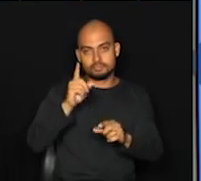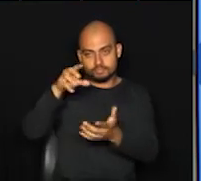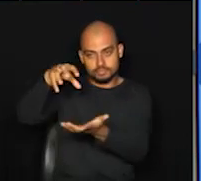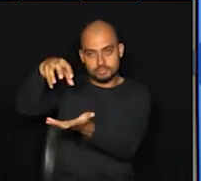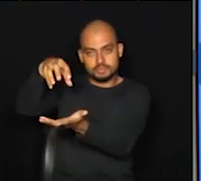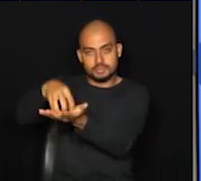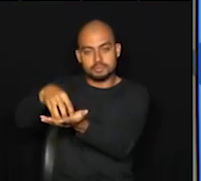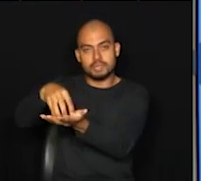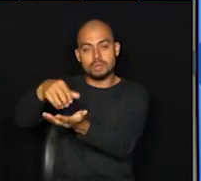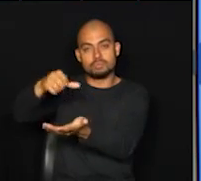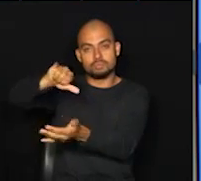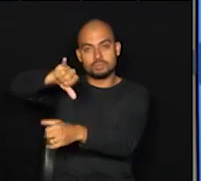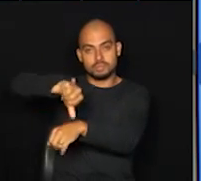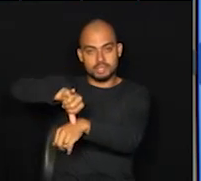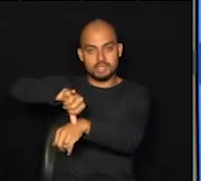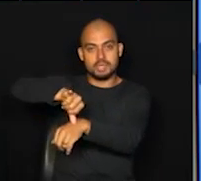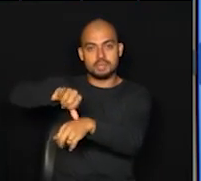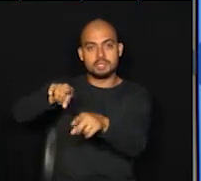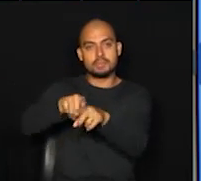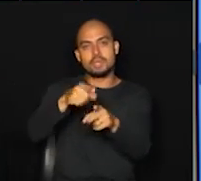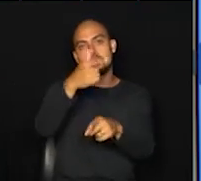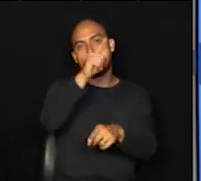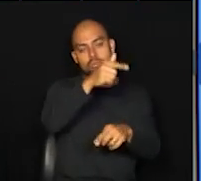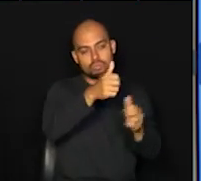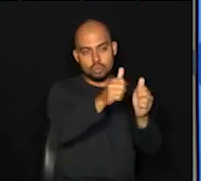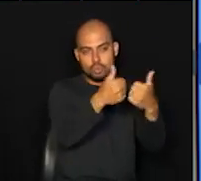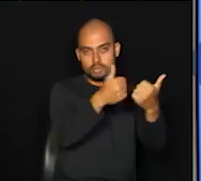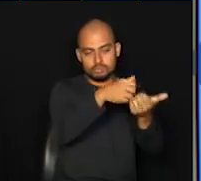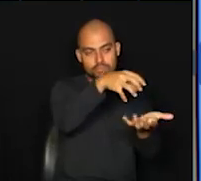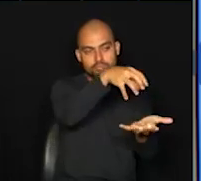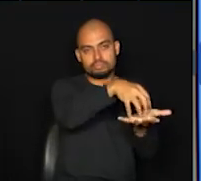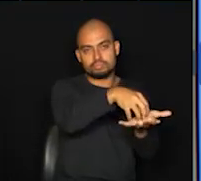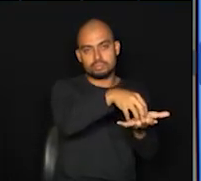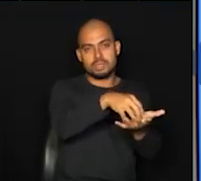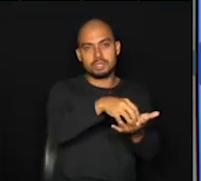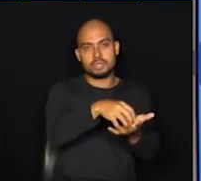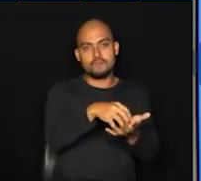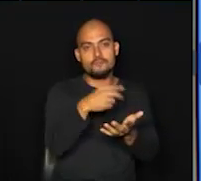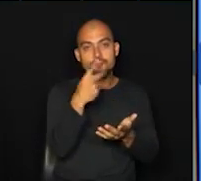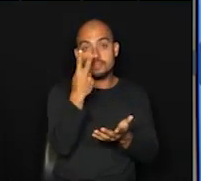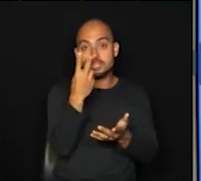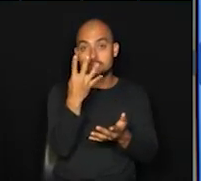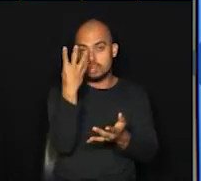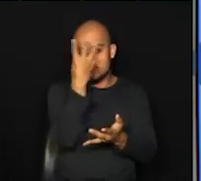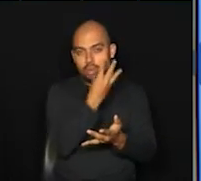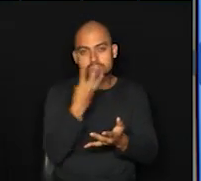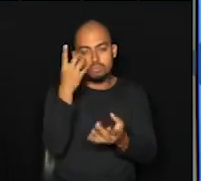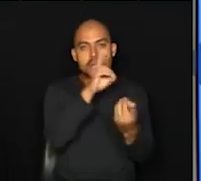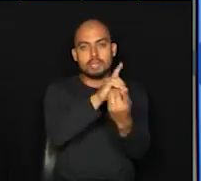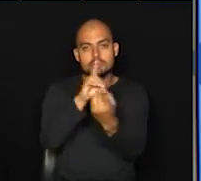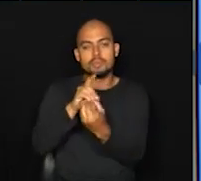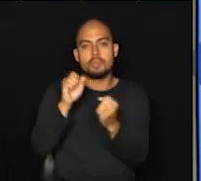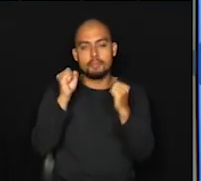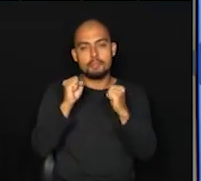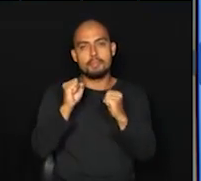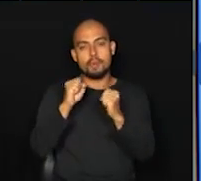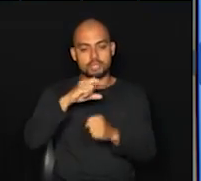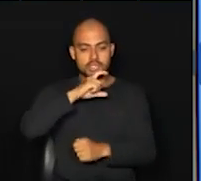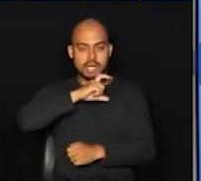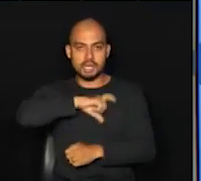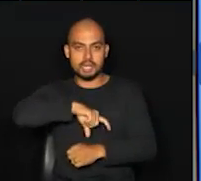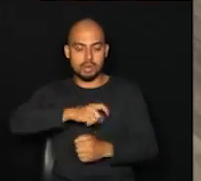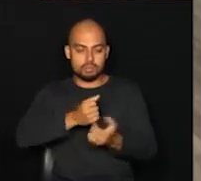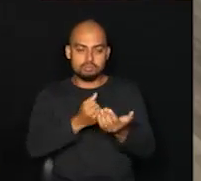central e outro no terminal metropolitano, com atendimento 24 horas, que as pessoas podem também fazer o carregamento ali.